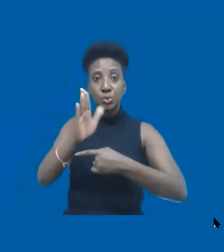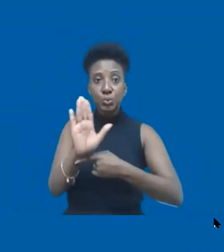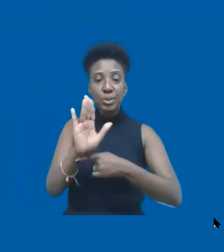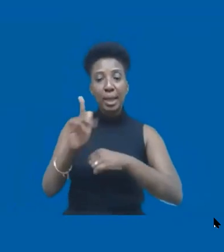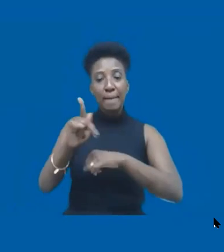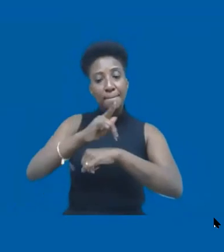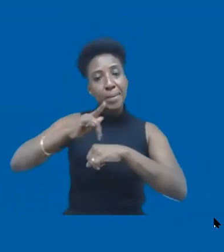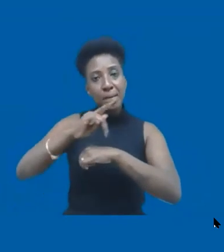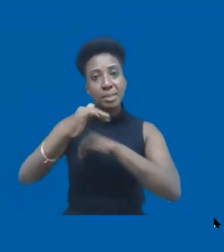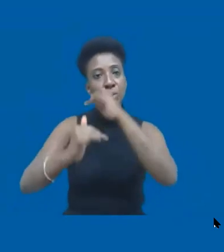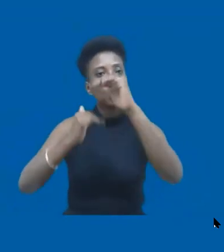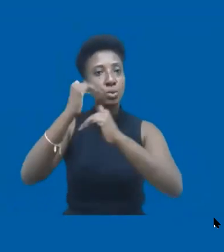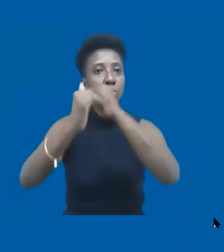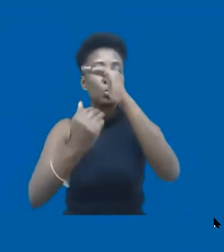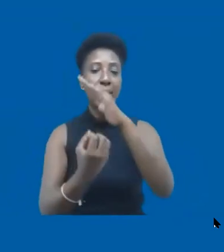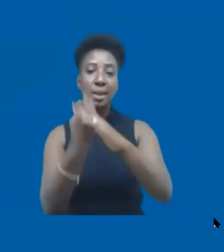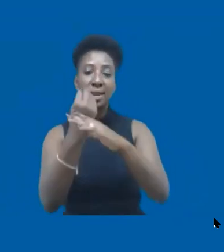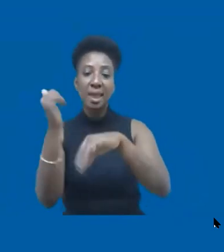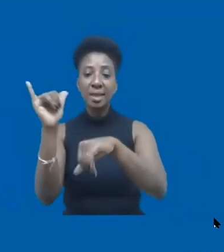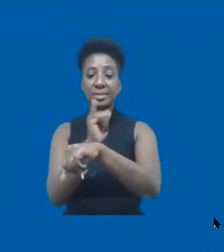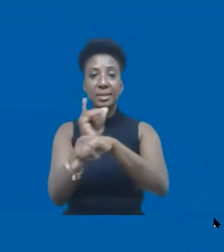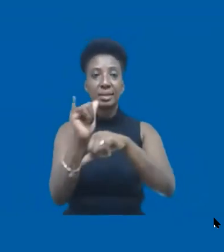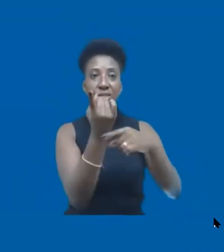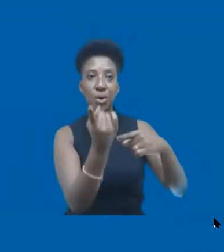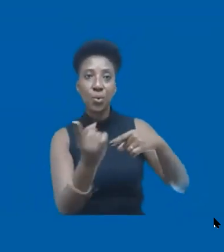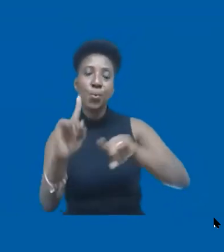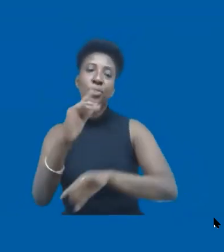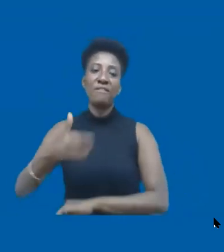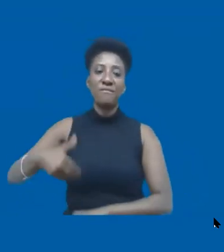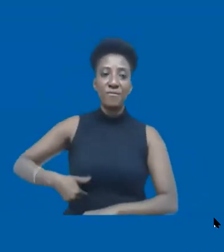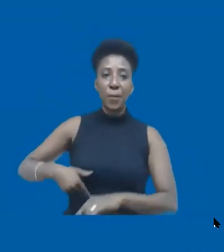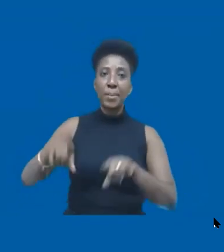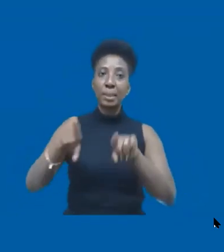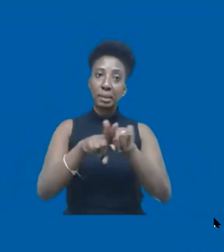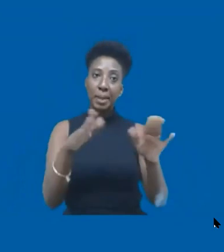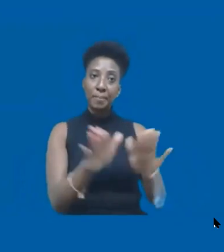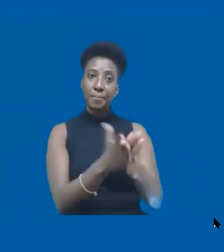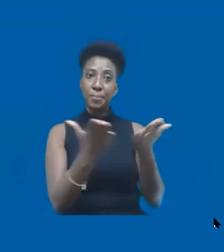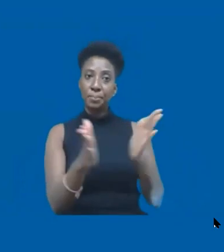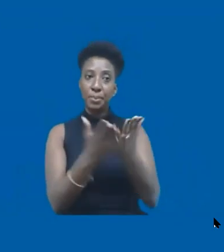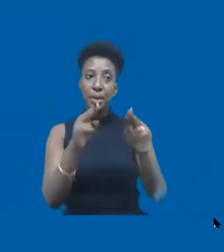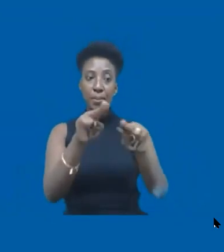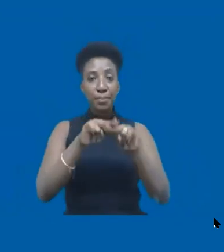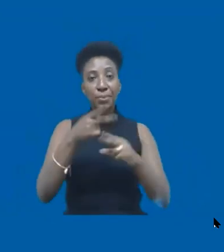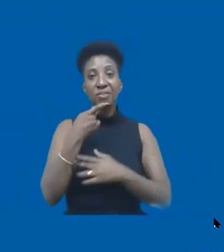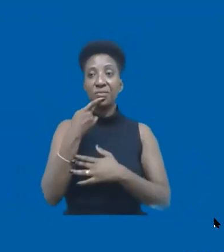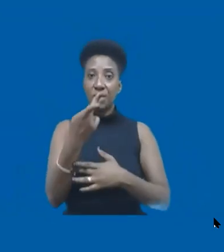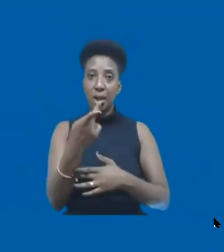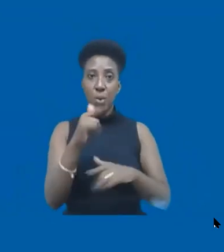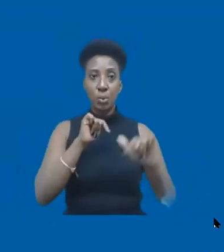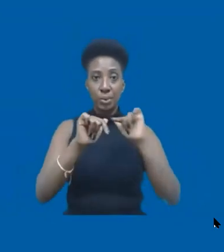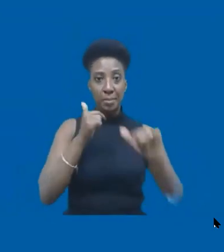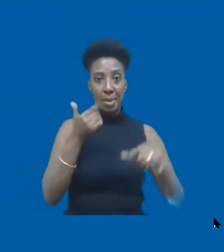a criarem políticas de combate à fome e de combate à pobreza. Por isso que eu falo isso. Eu trabalho muito mais ajudando países,